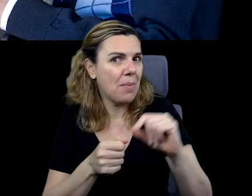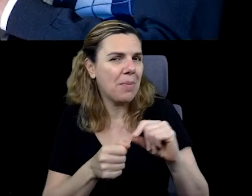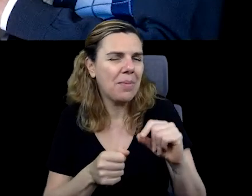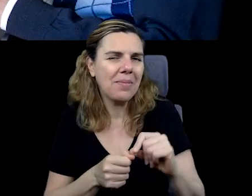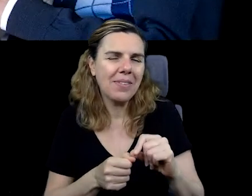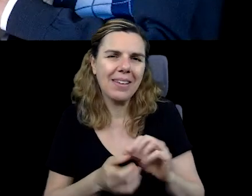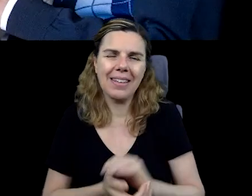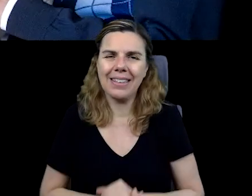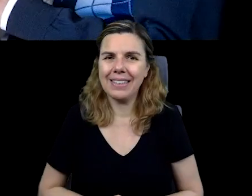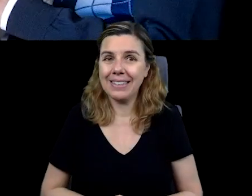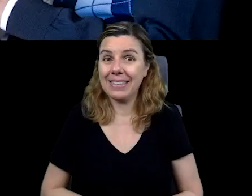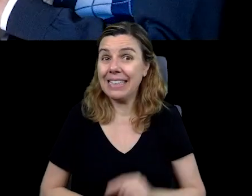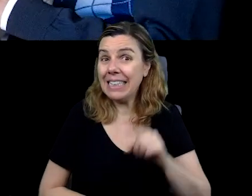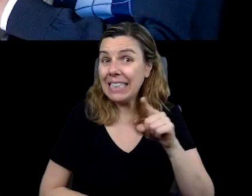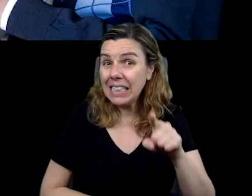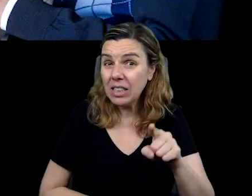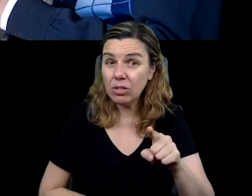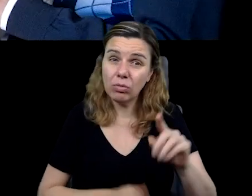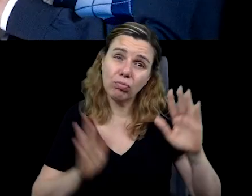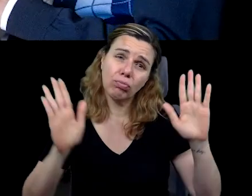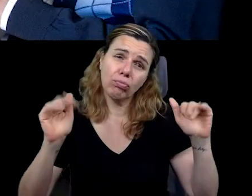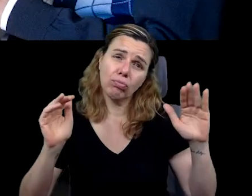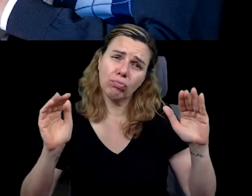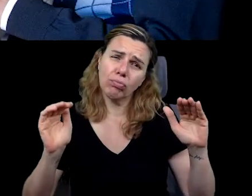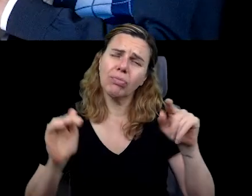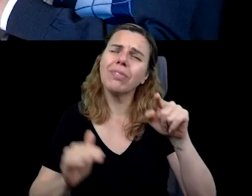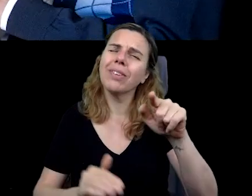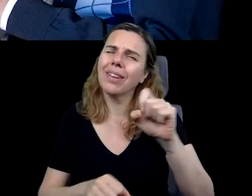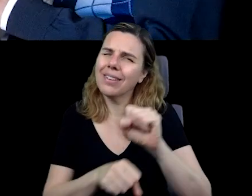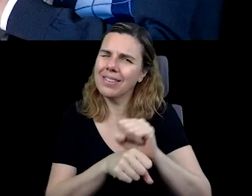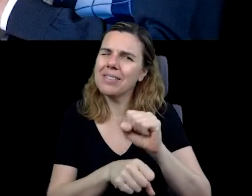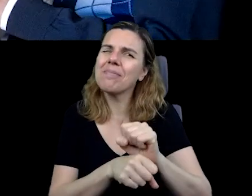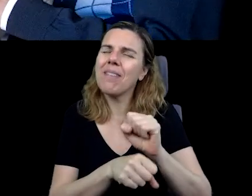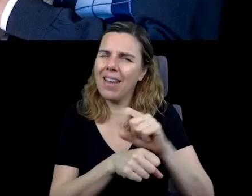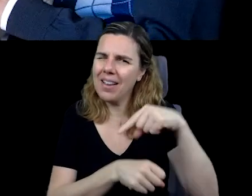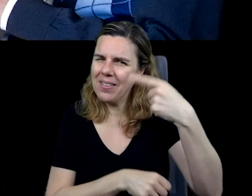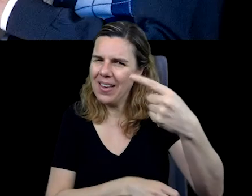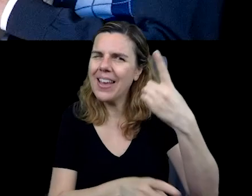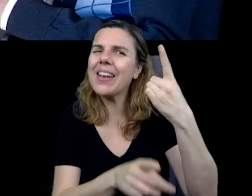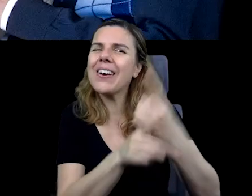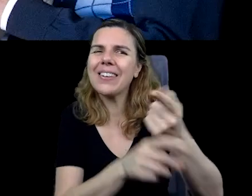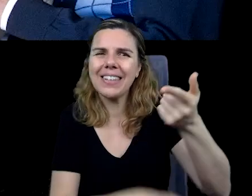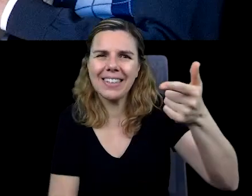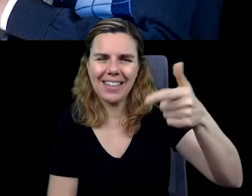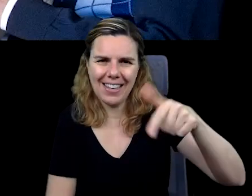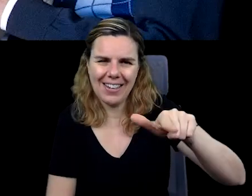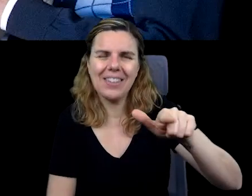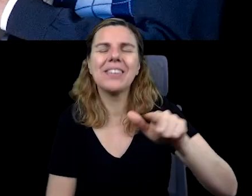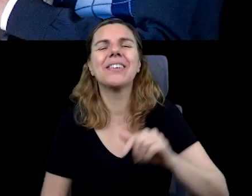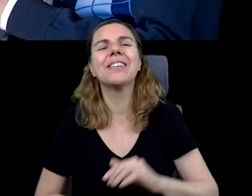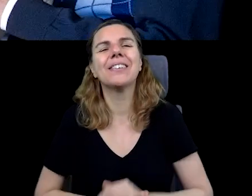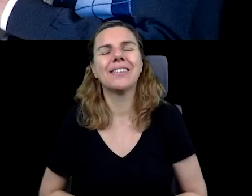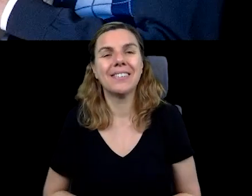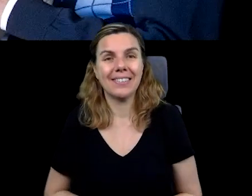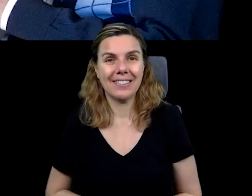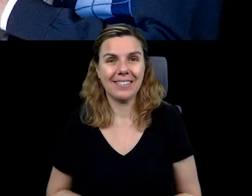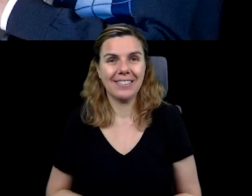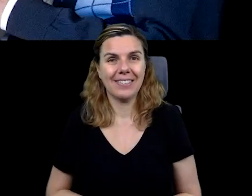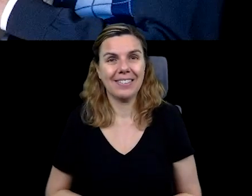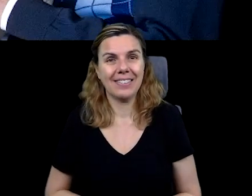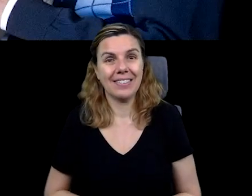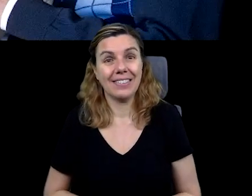Isso não é um adeus até logo, até breve, assim vamos chamar.